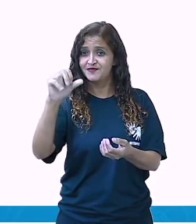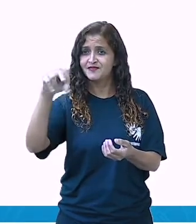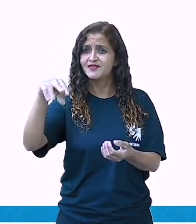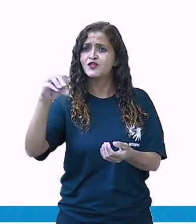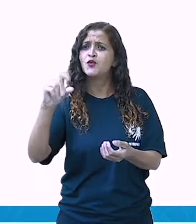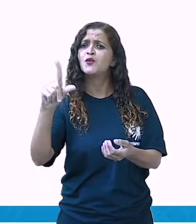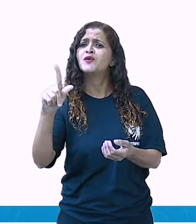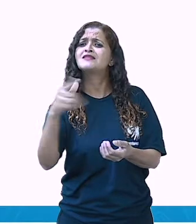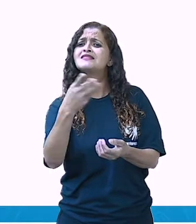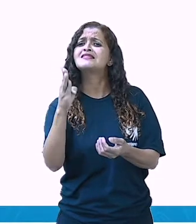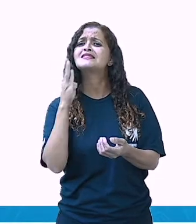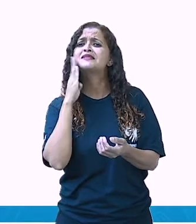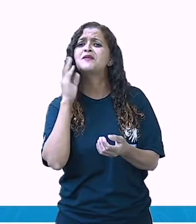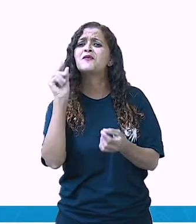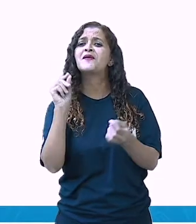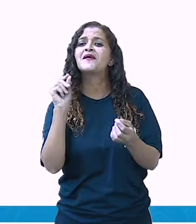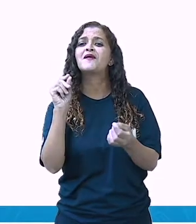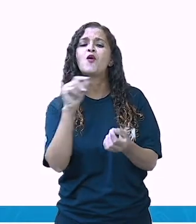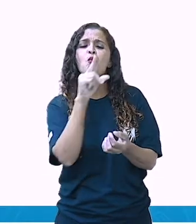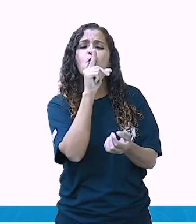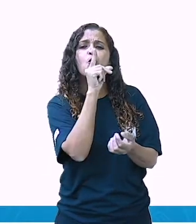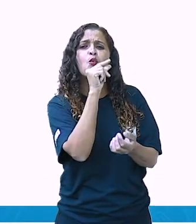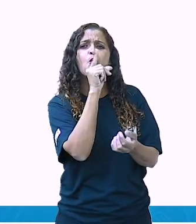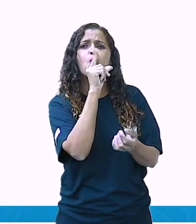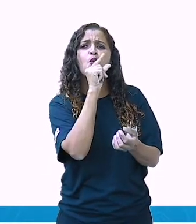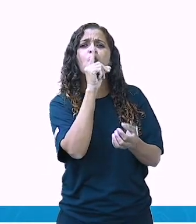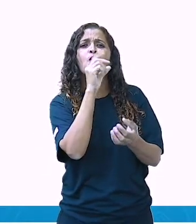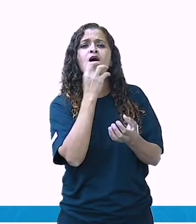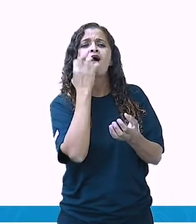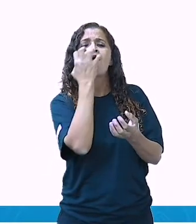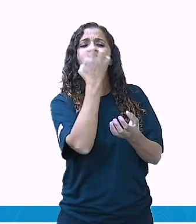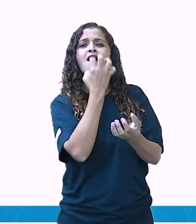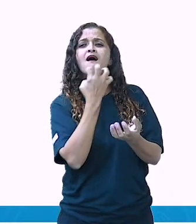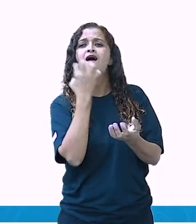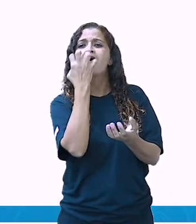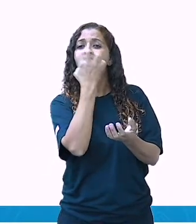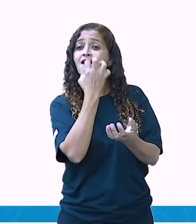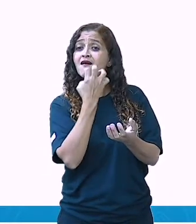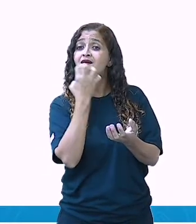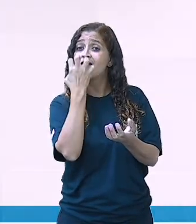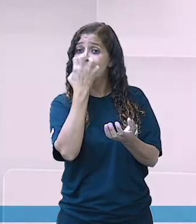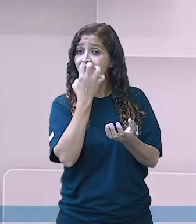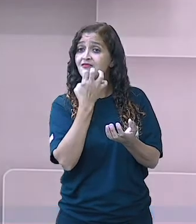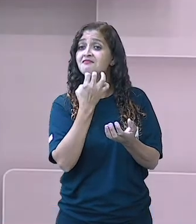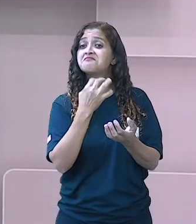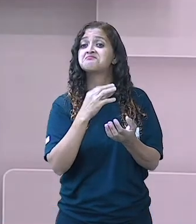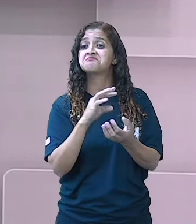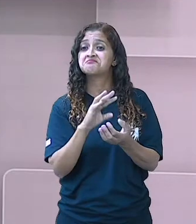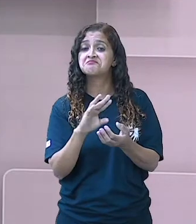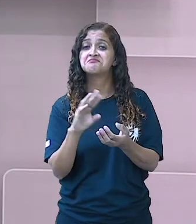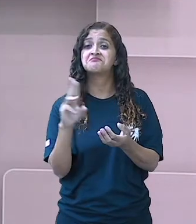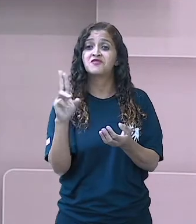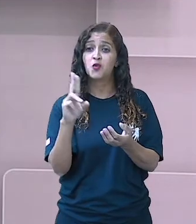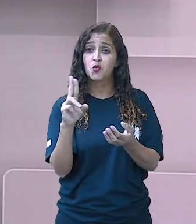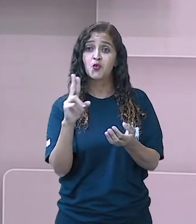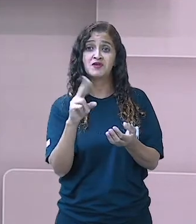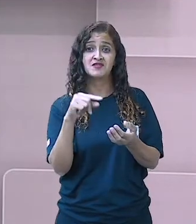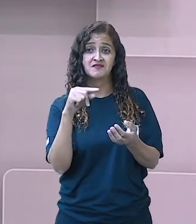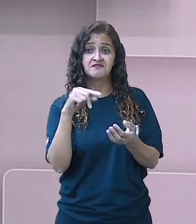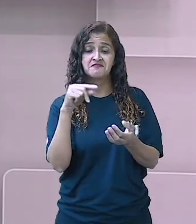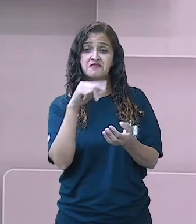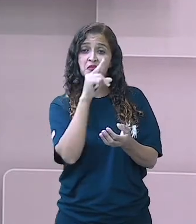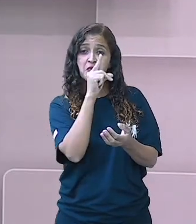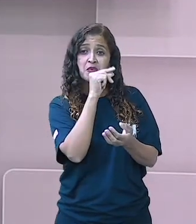mais lindos da natureza. um canto de roxinol. E é um passarinho que a gente... As poesias têm muito, usam muito esse nome